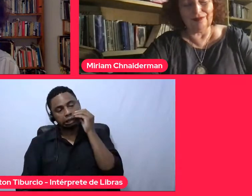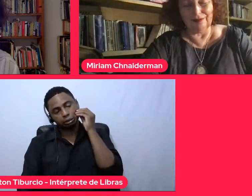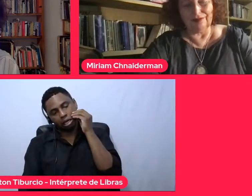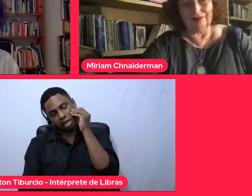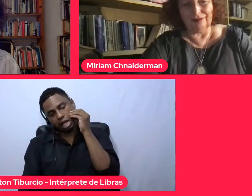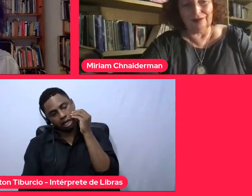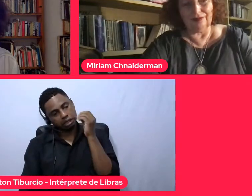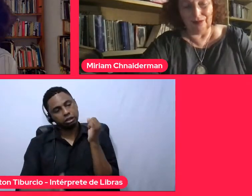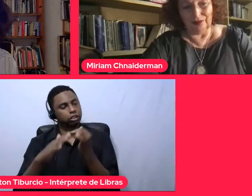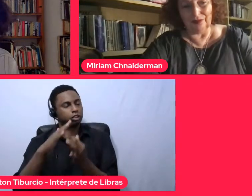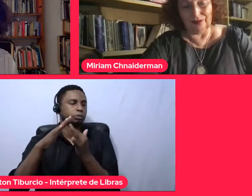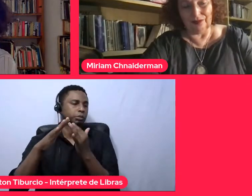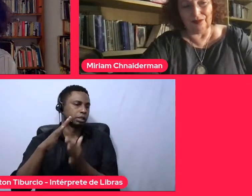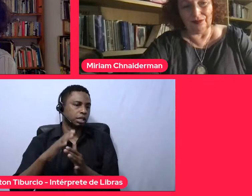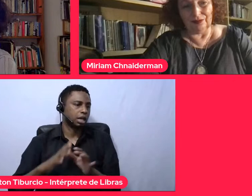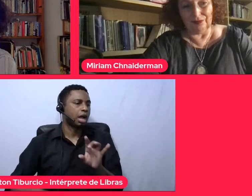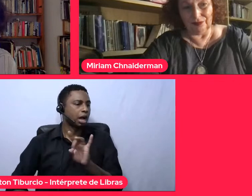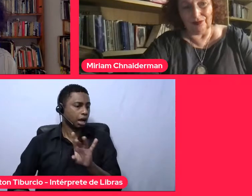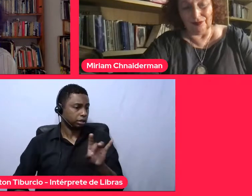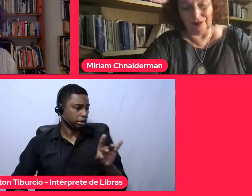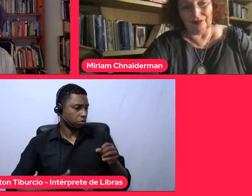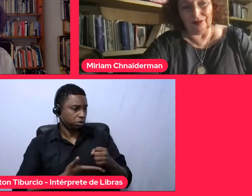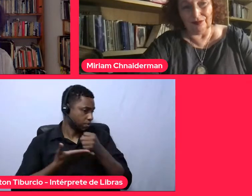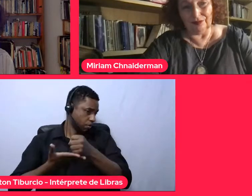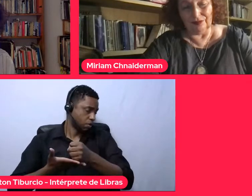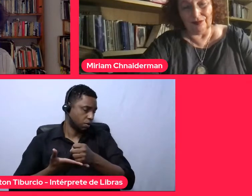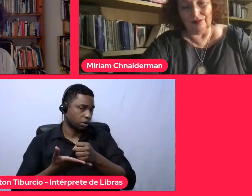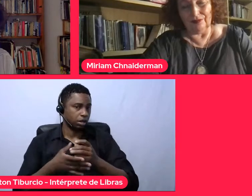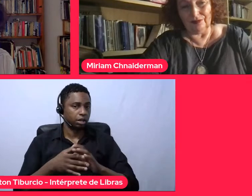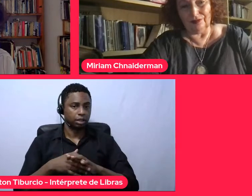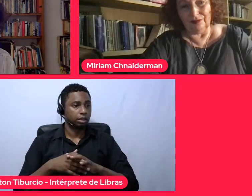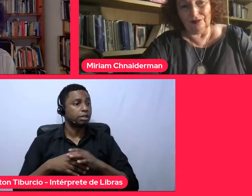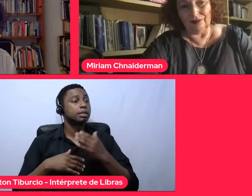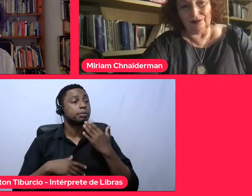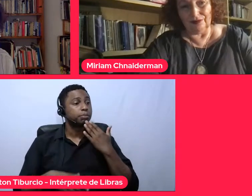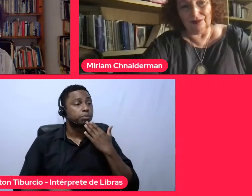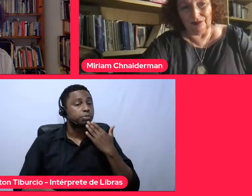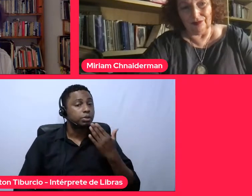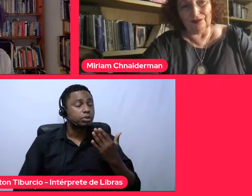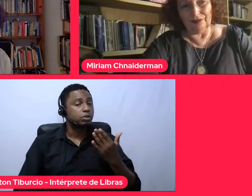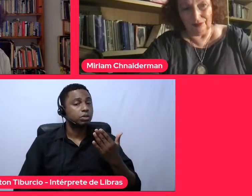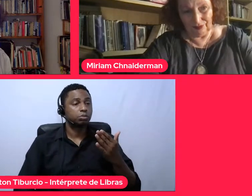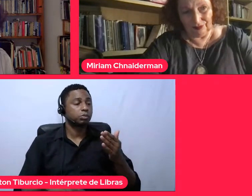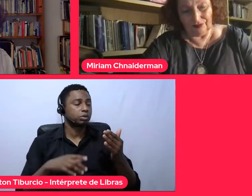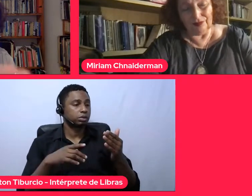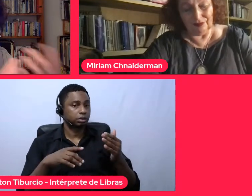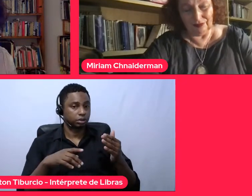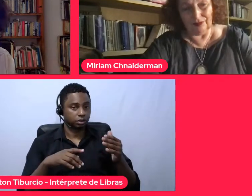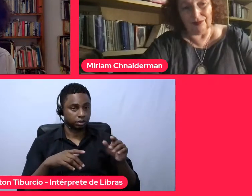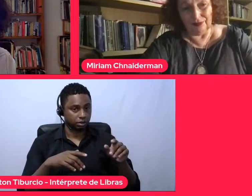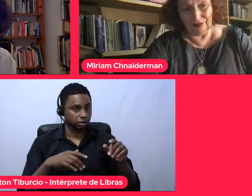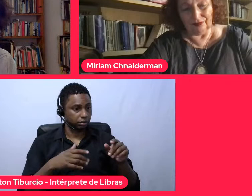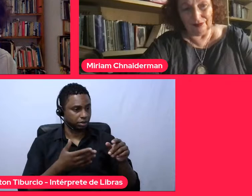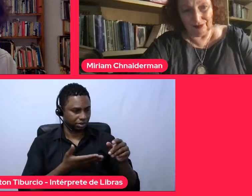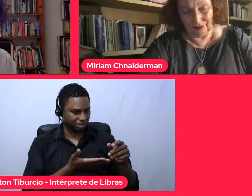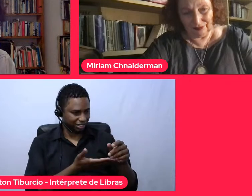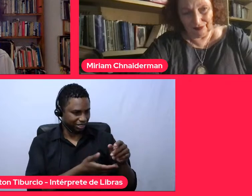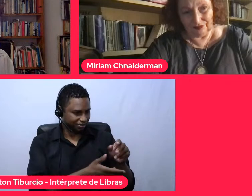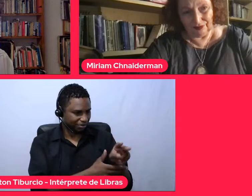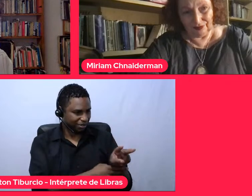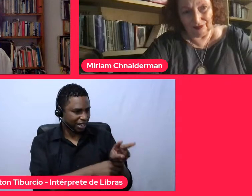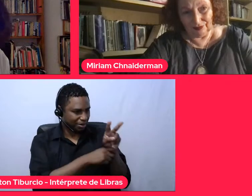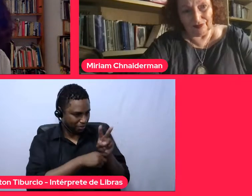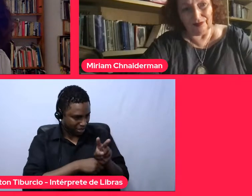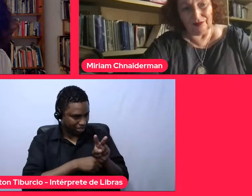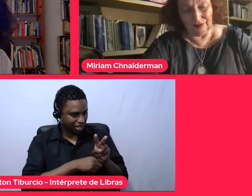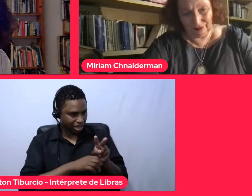imigrante, e cada um deles levou, e aí nós pedimos para que eles nos emprestassem para a